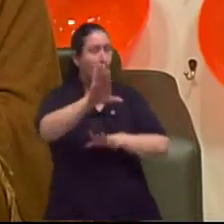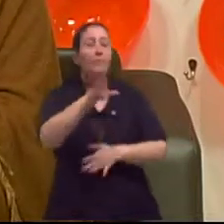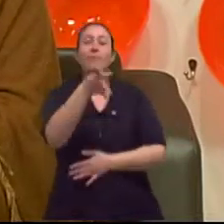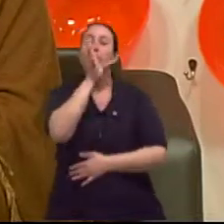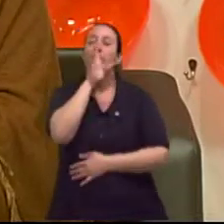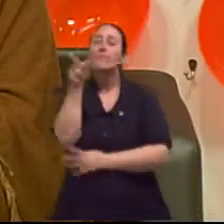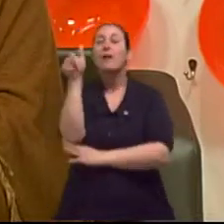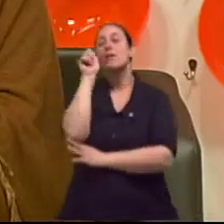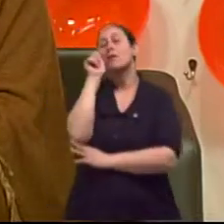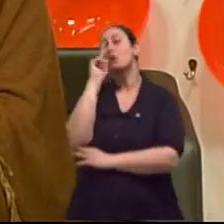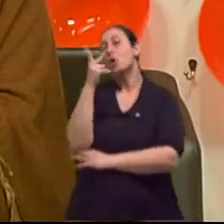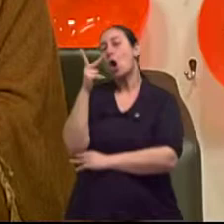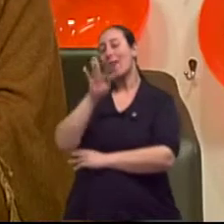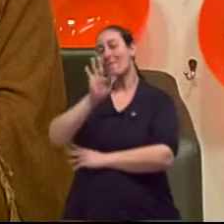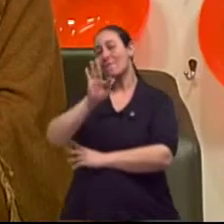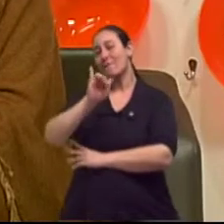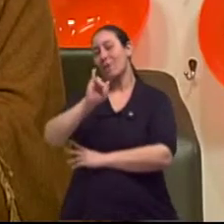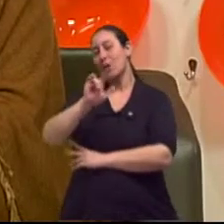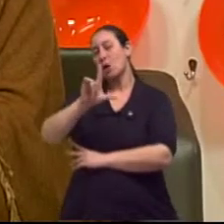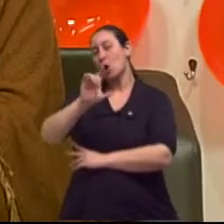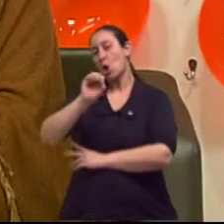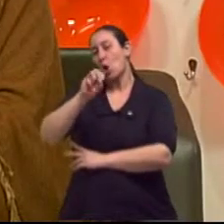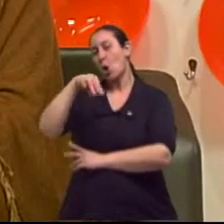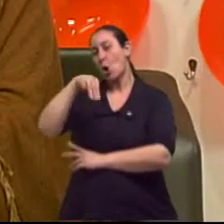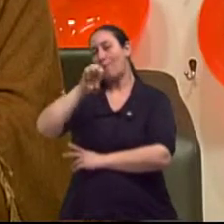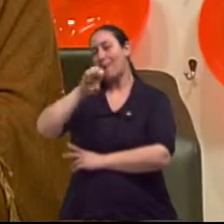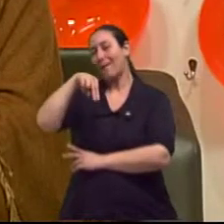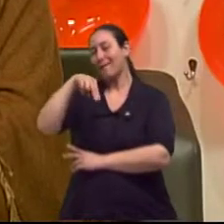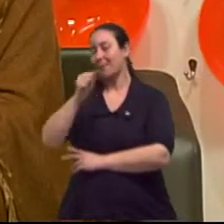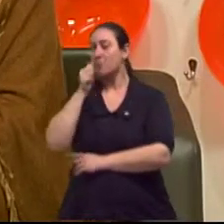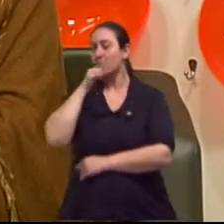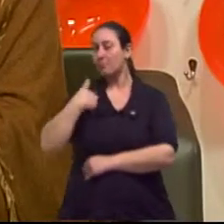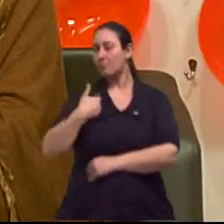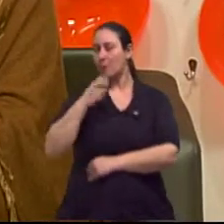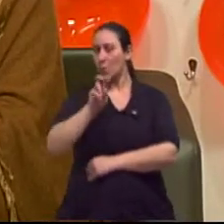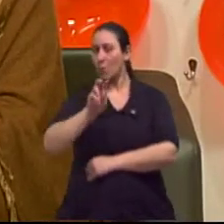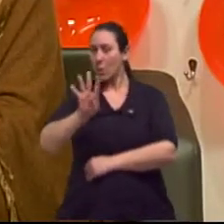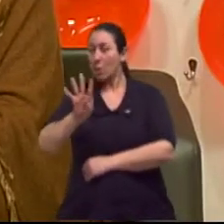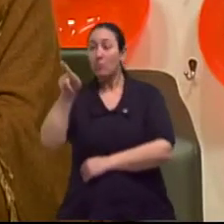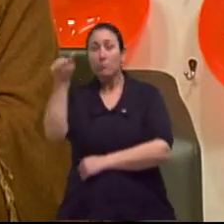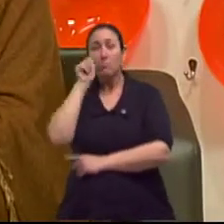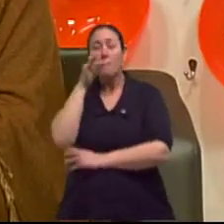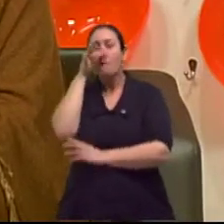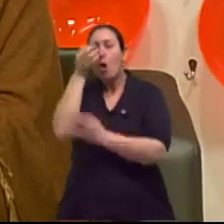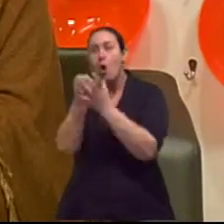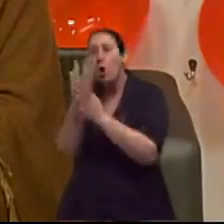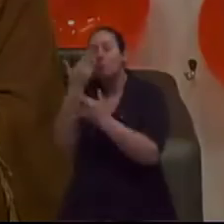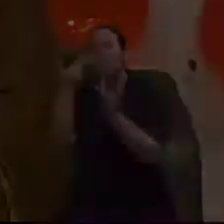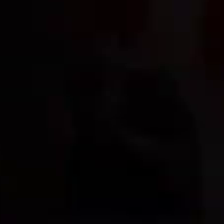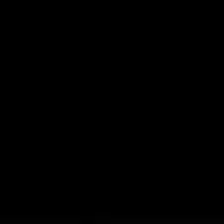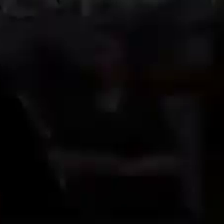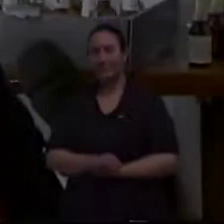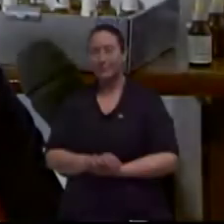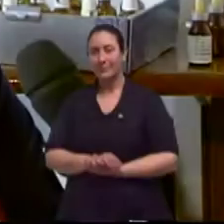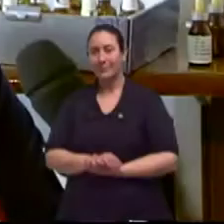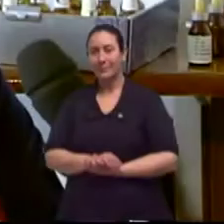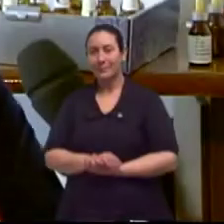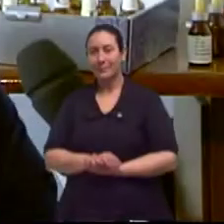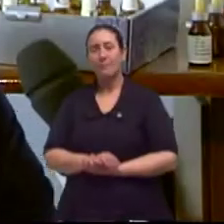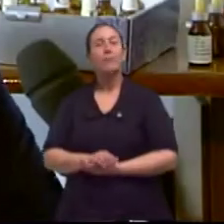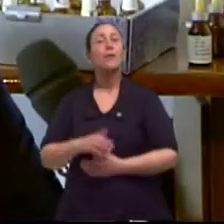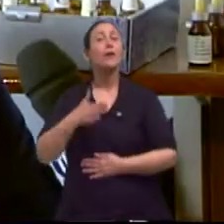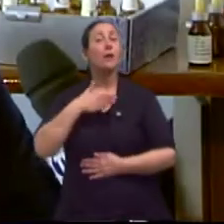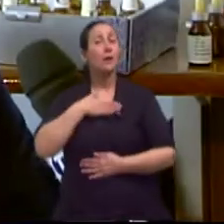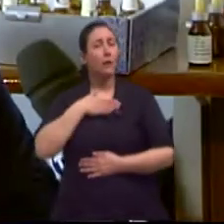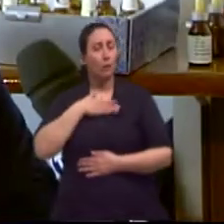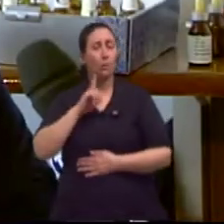da Filomena Rodrigues da Silveira, de 54 anos, com os florais alquímicos. Vamos lá? Eu